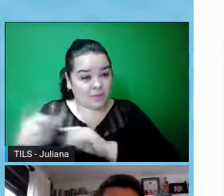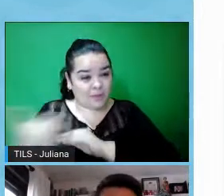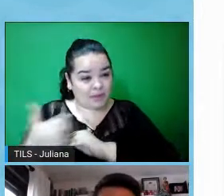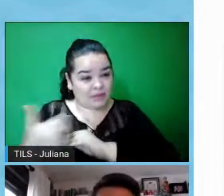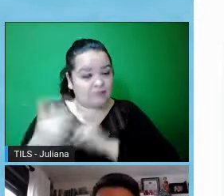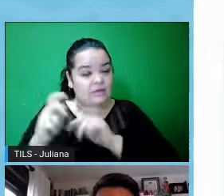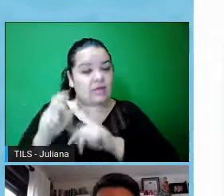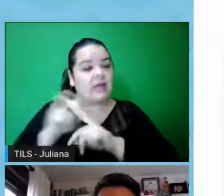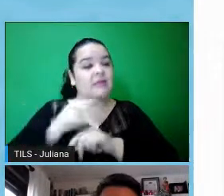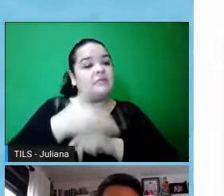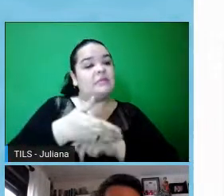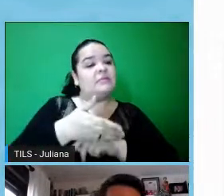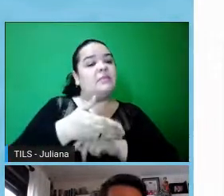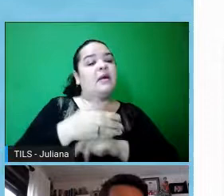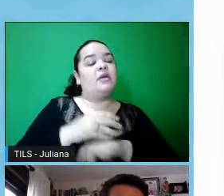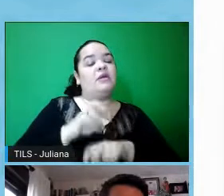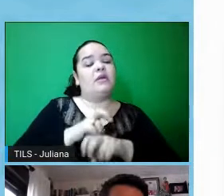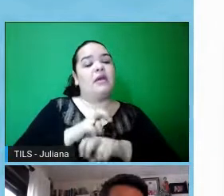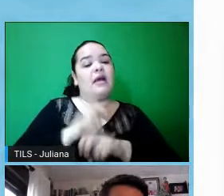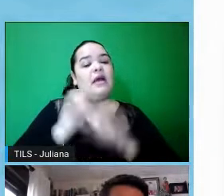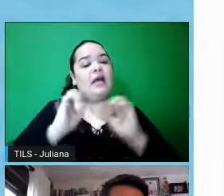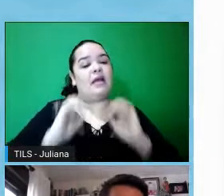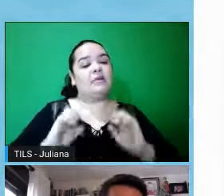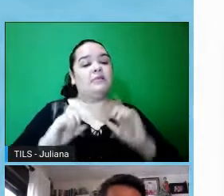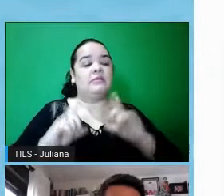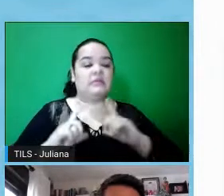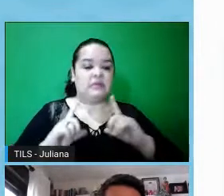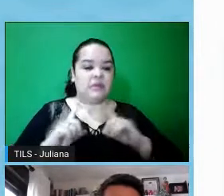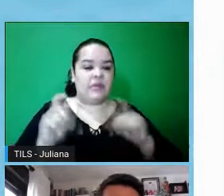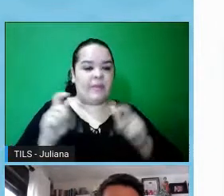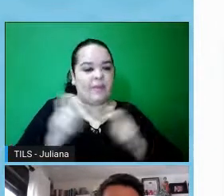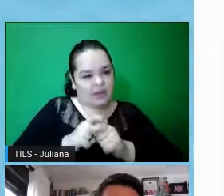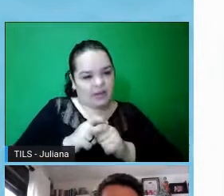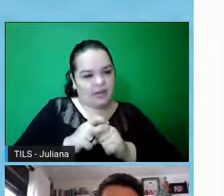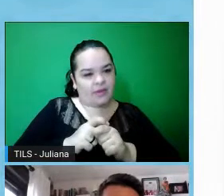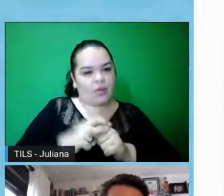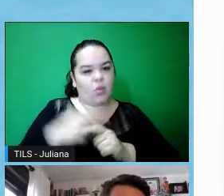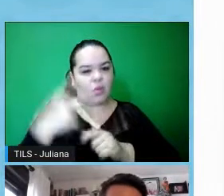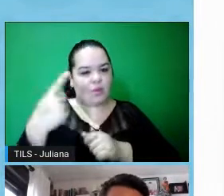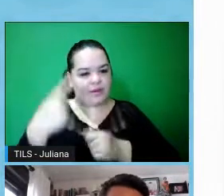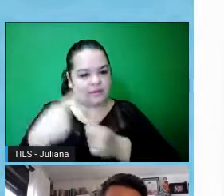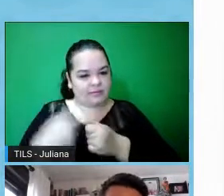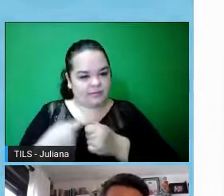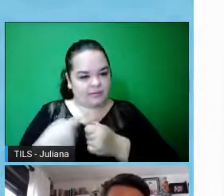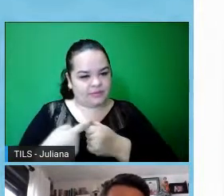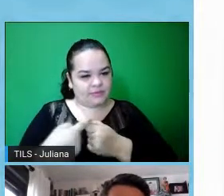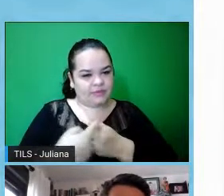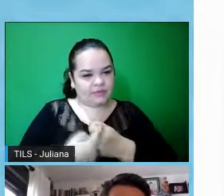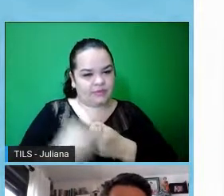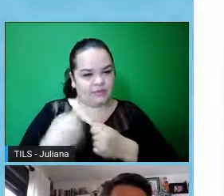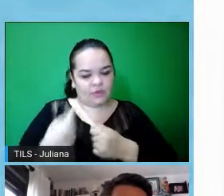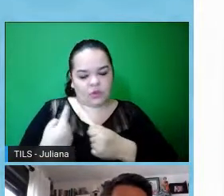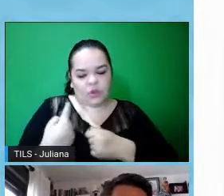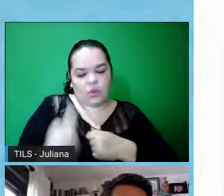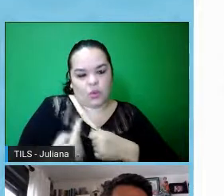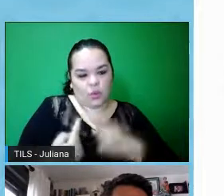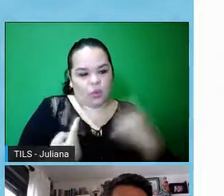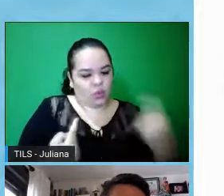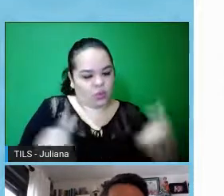ética em pesquisa, né, o número é menor do que o número de comitês, porque muitas vezes, em uma cidade, a gente tem o mesmo representante em mais de um comitê.